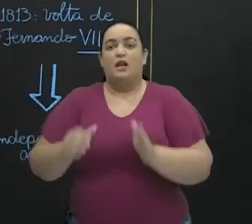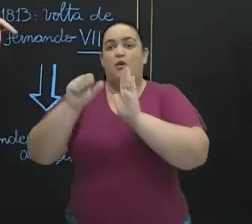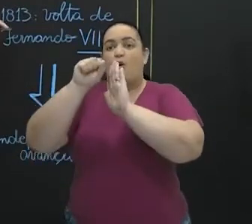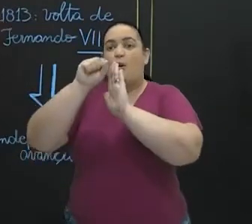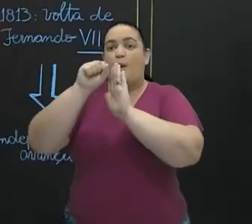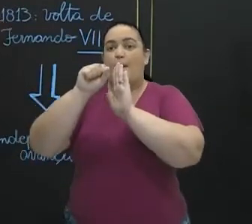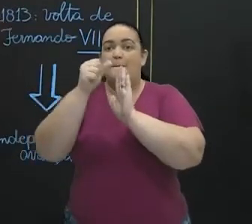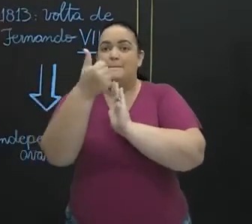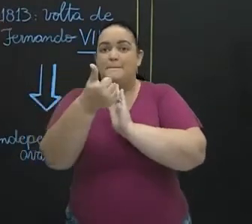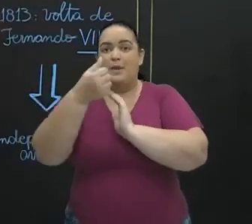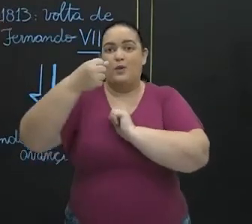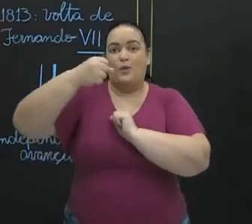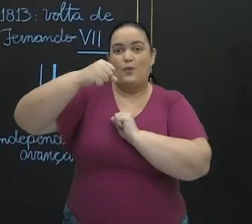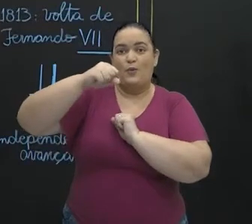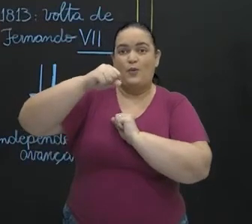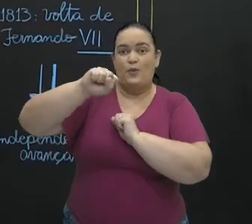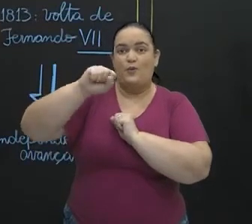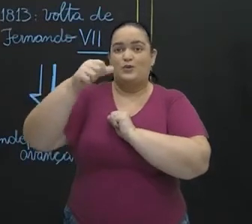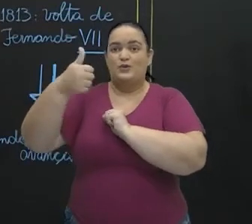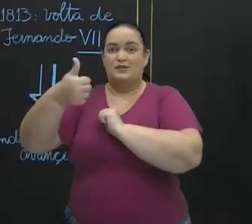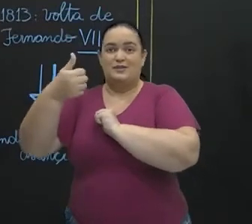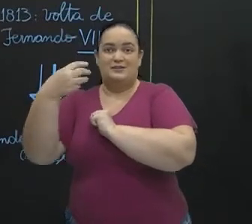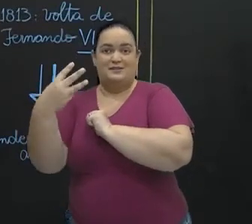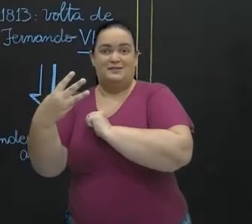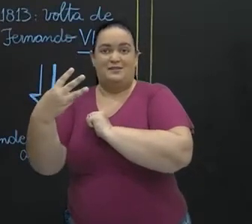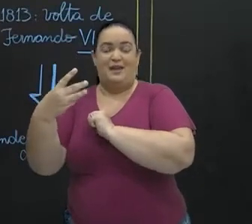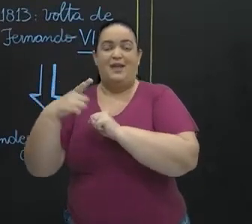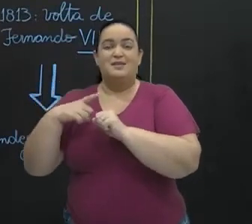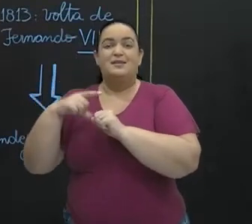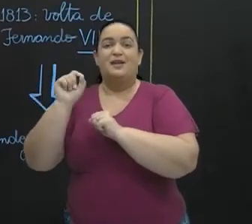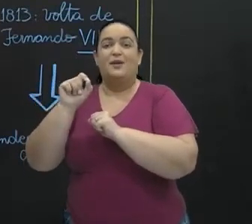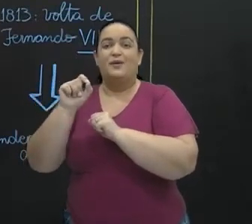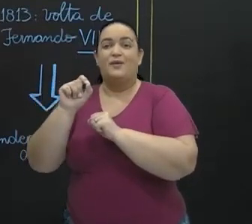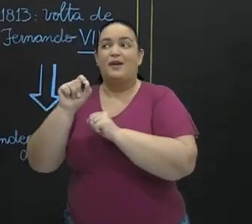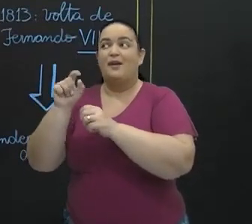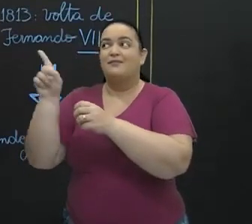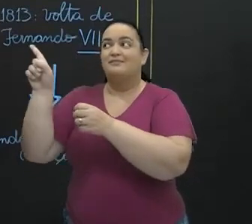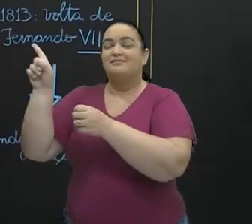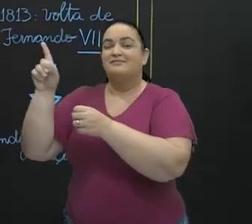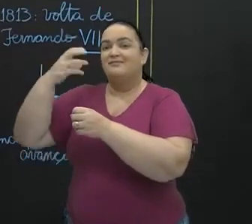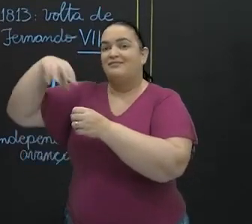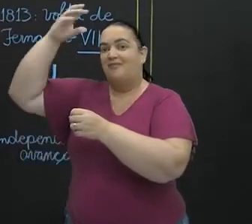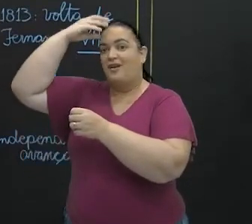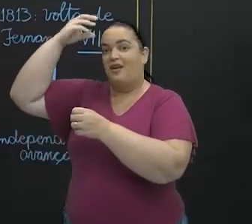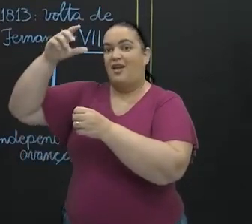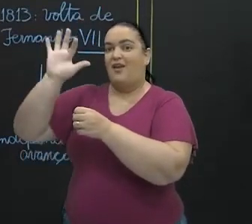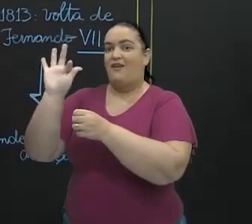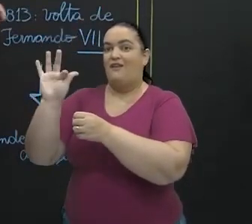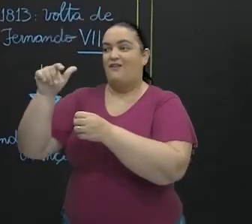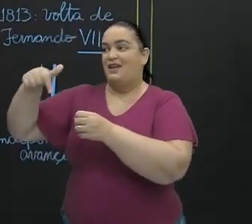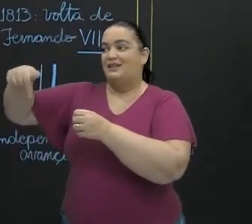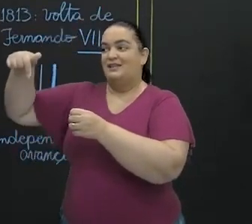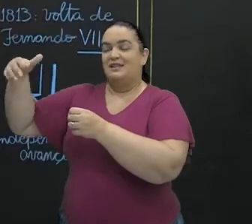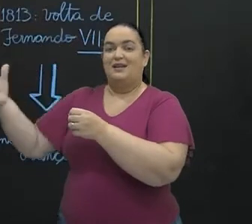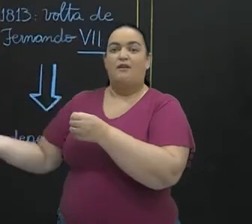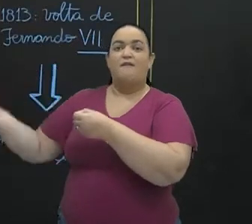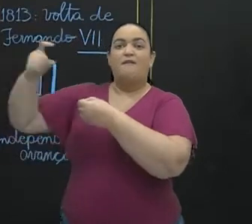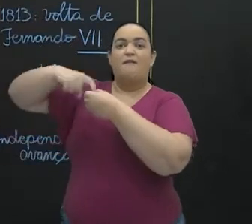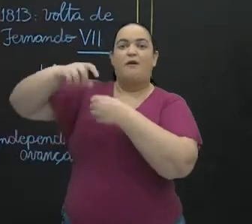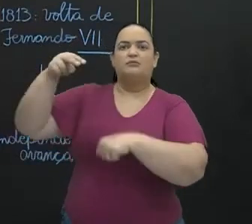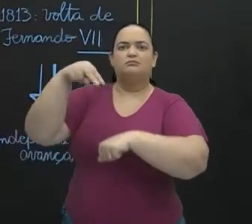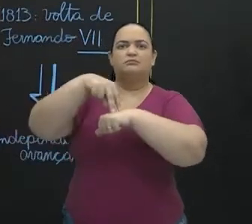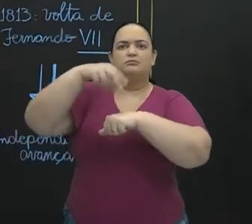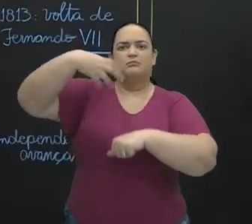Napoleão, acontece a tal da restauração, ou seja, Fernando VII retorna ao trono. Mas,